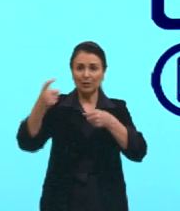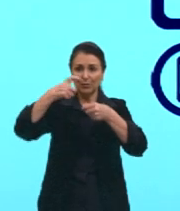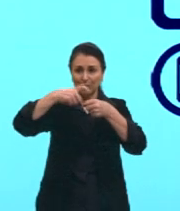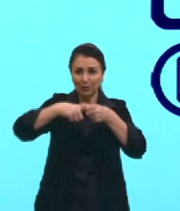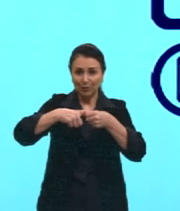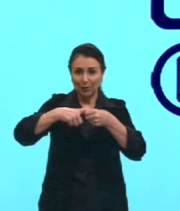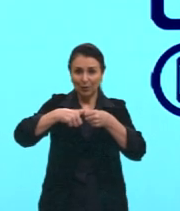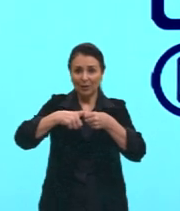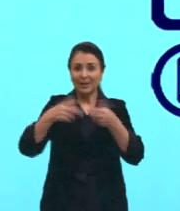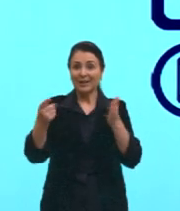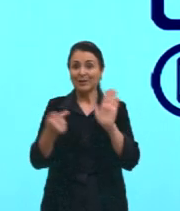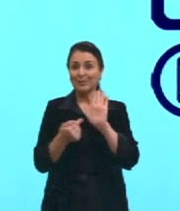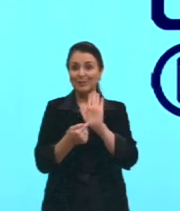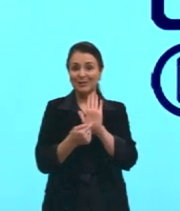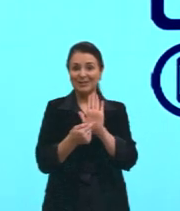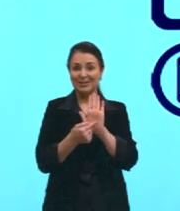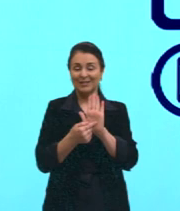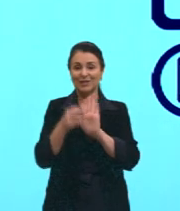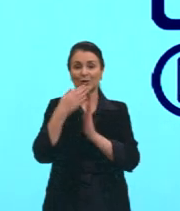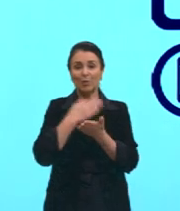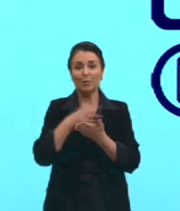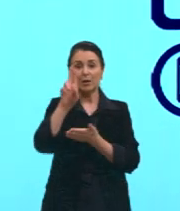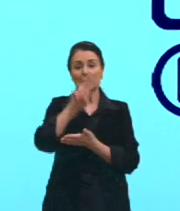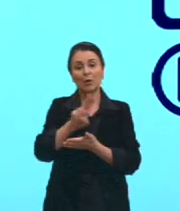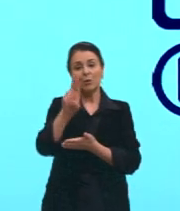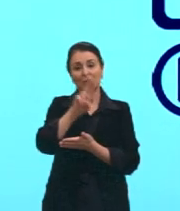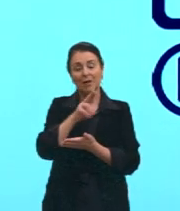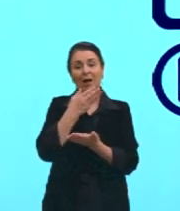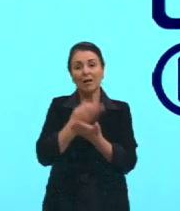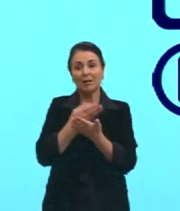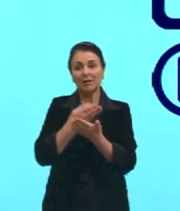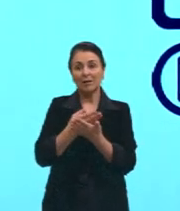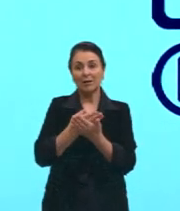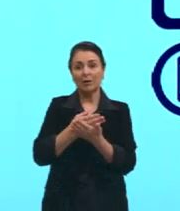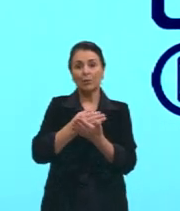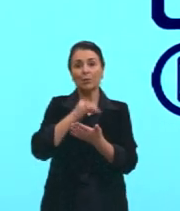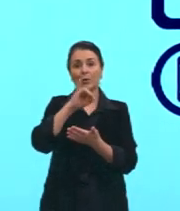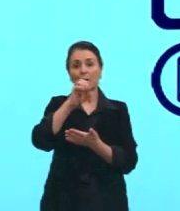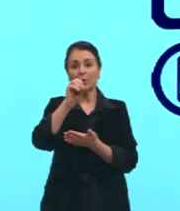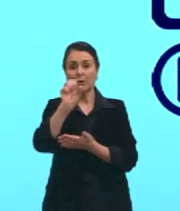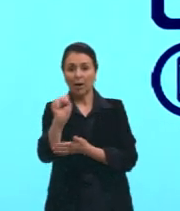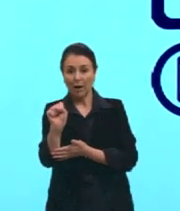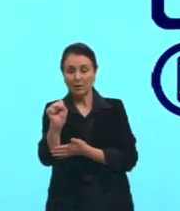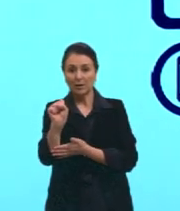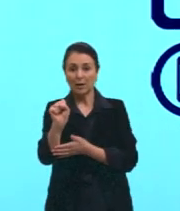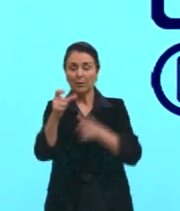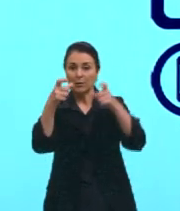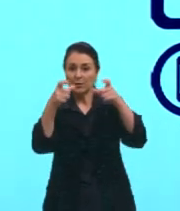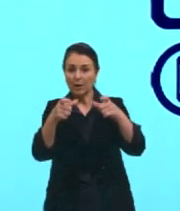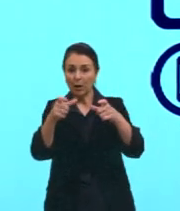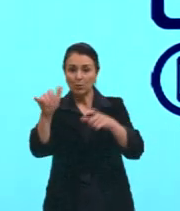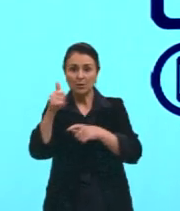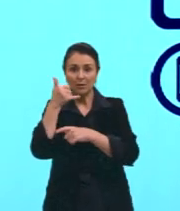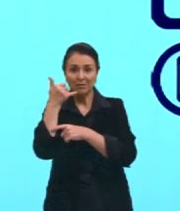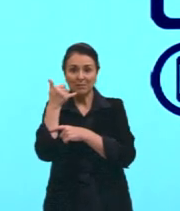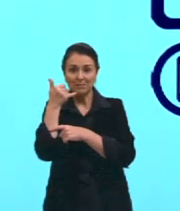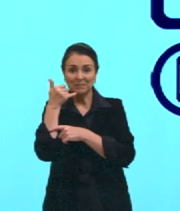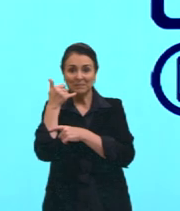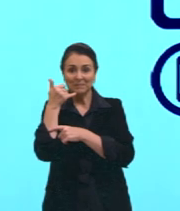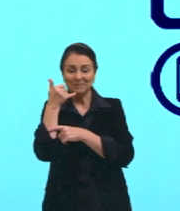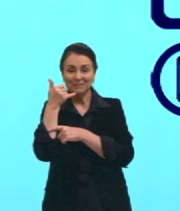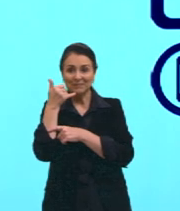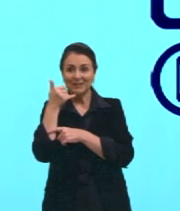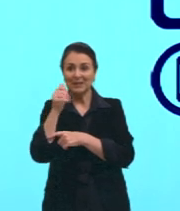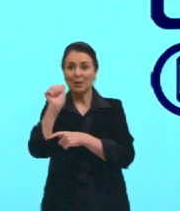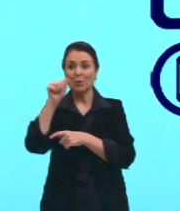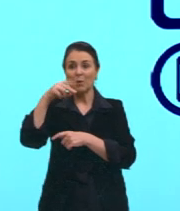que a gente vai começar a utilizar aí nas nossas aulas, então, o Android e o AS é para a gente localizar o nosso celular, tá, gurizada? Por exemplo, se